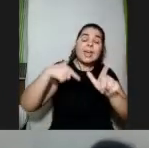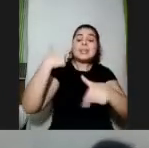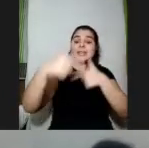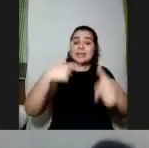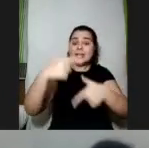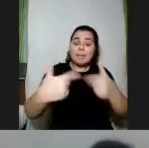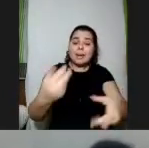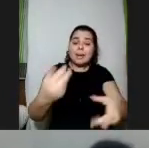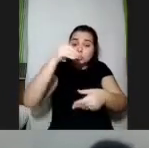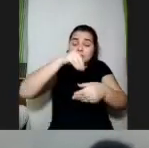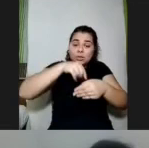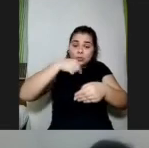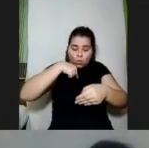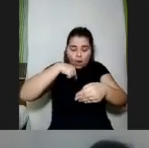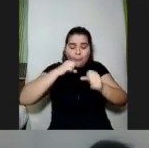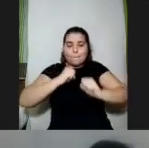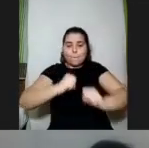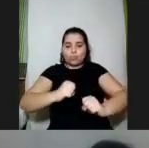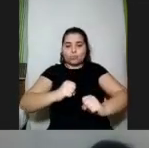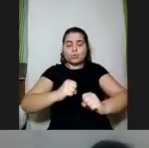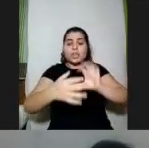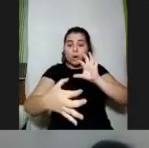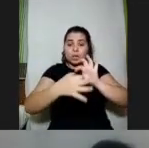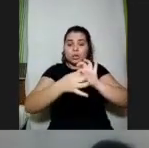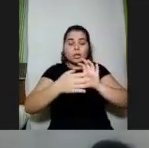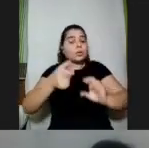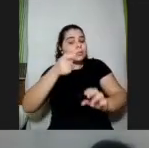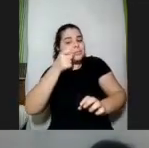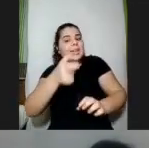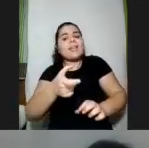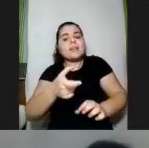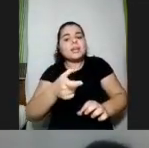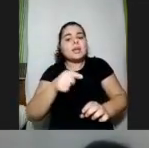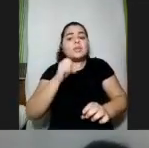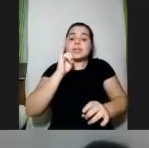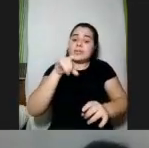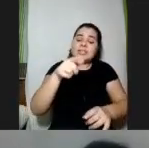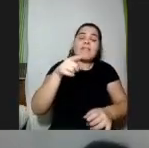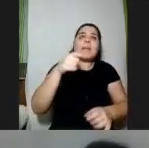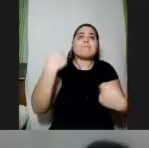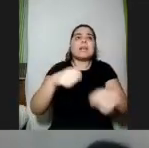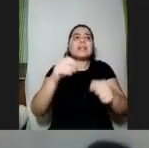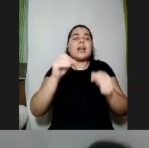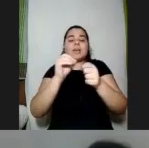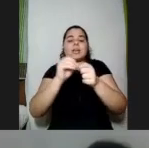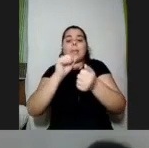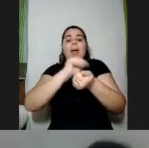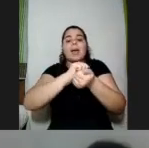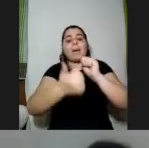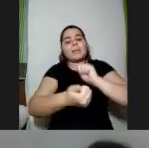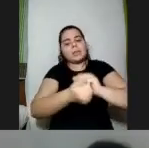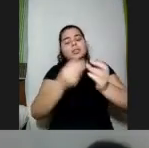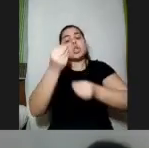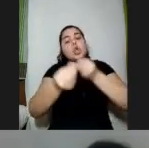e conectando esse aprendizado com os seus interesses então se você vai ter que fazer adaptação na forma como você vai apresentar o